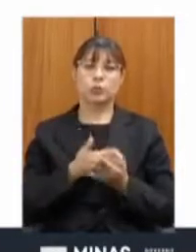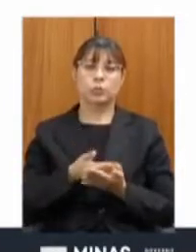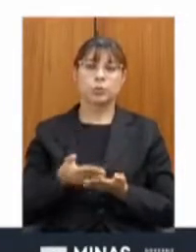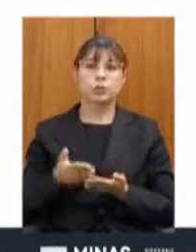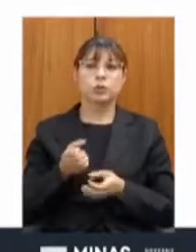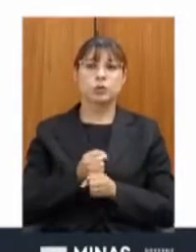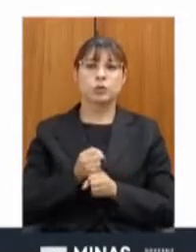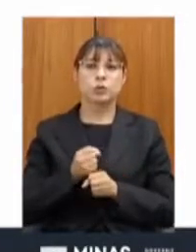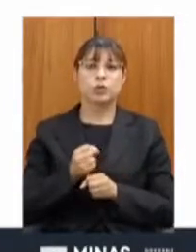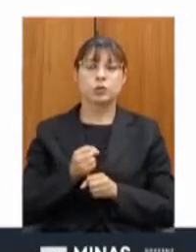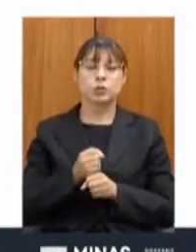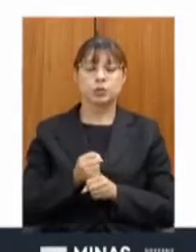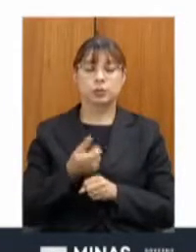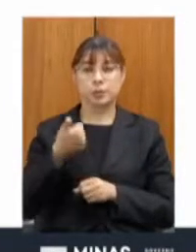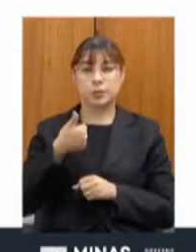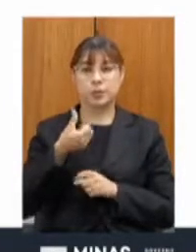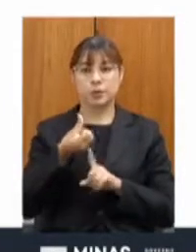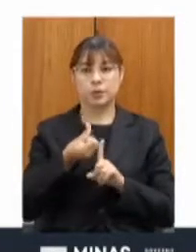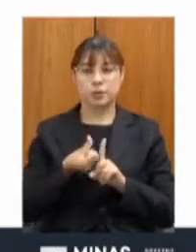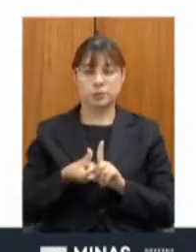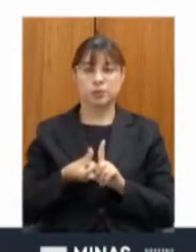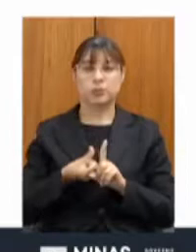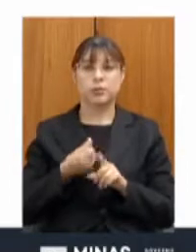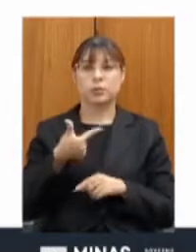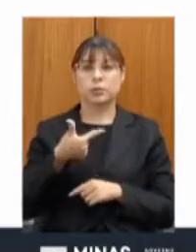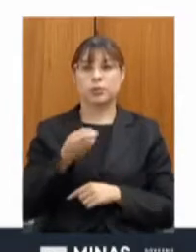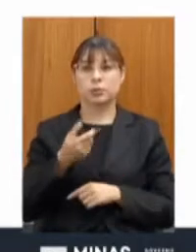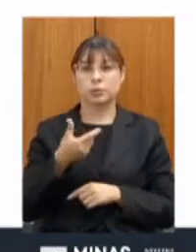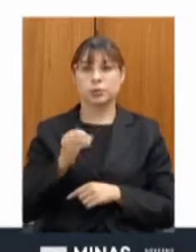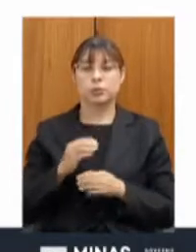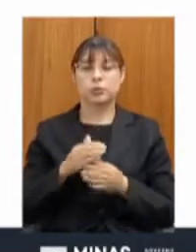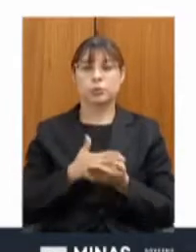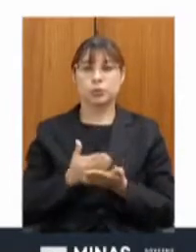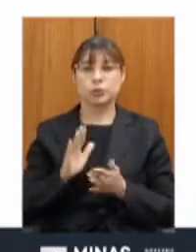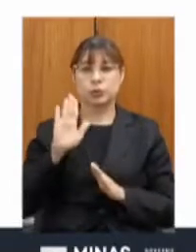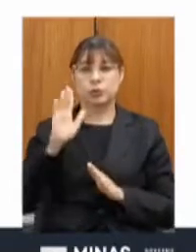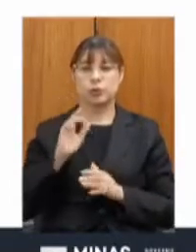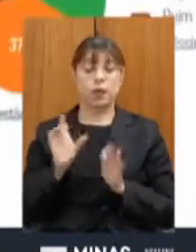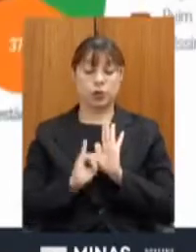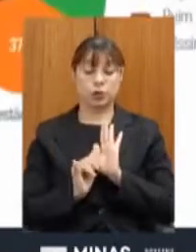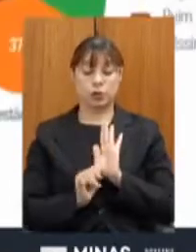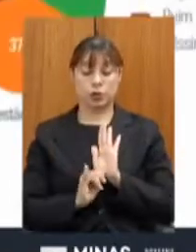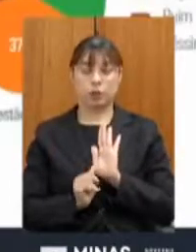2021, começamos a lançar os editais para consulta pública. Vamos seguir.